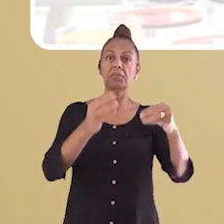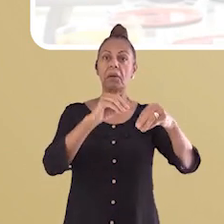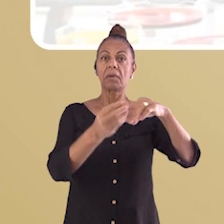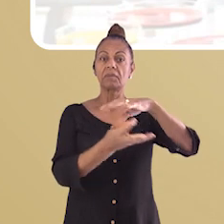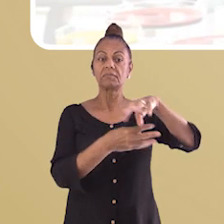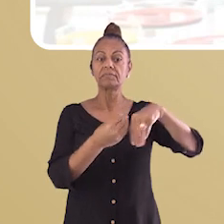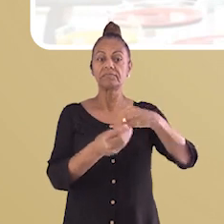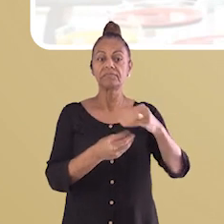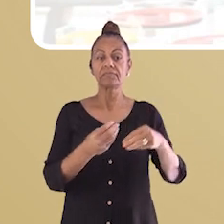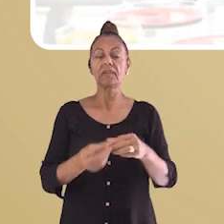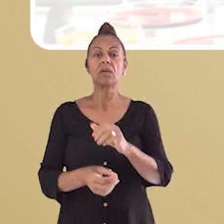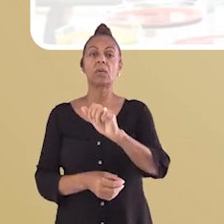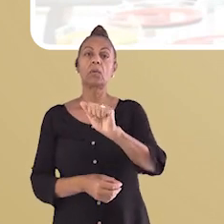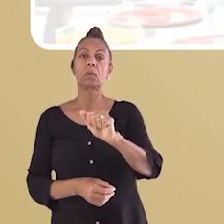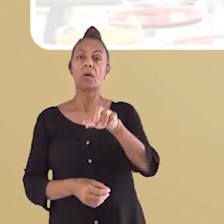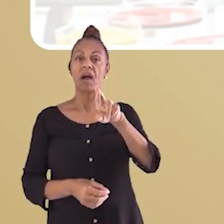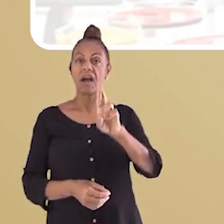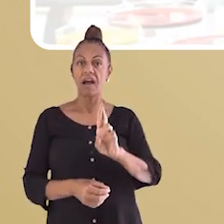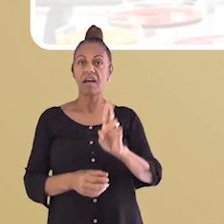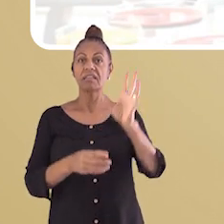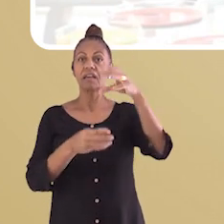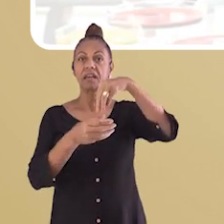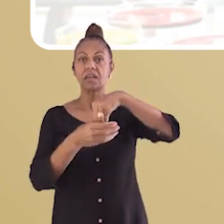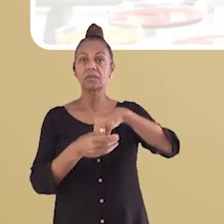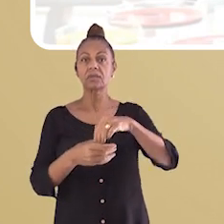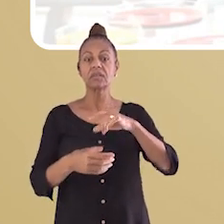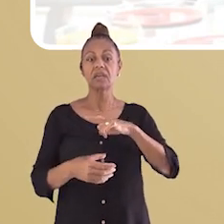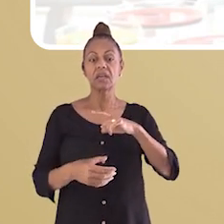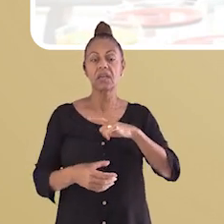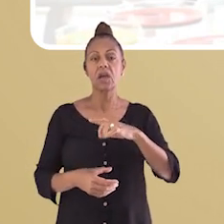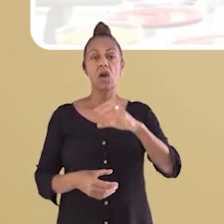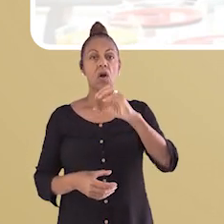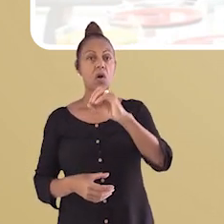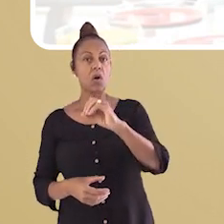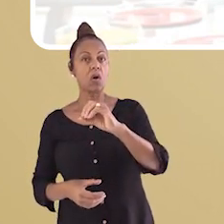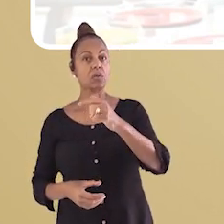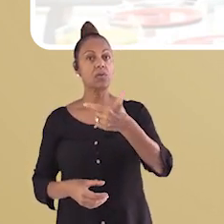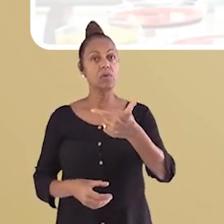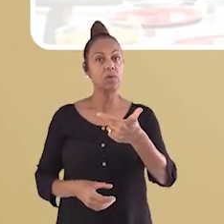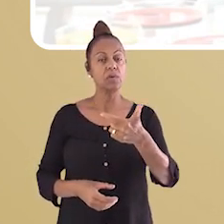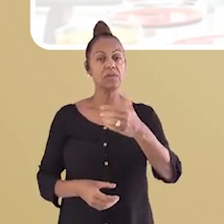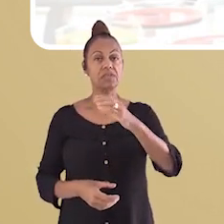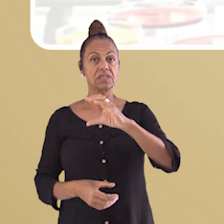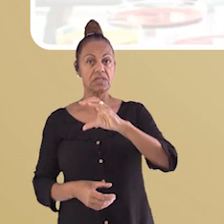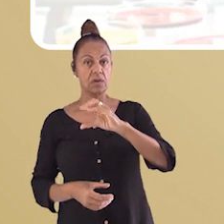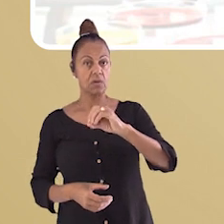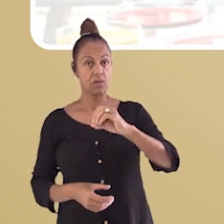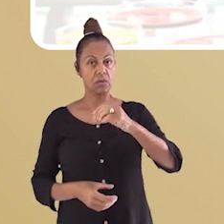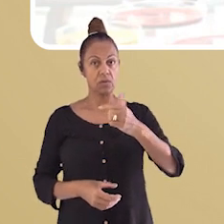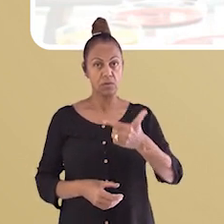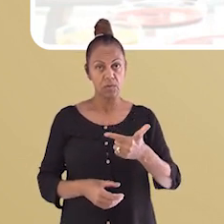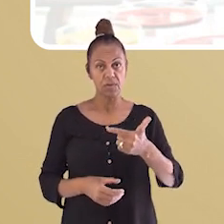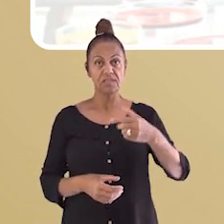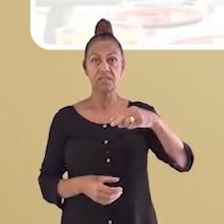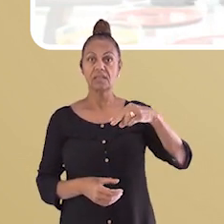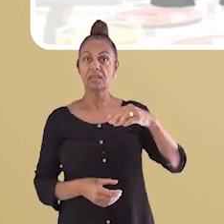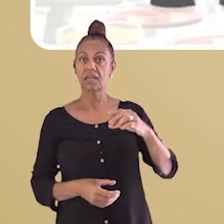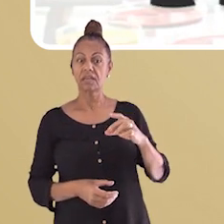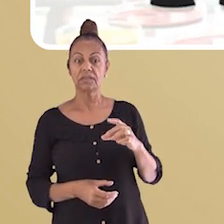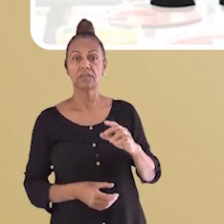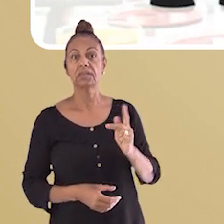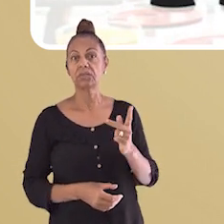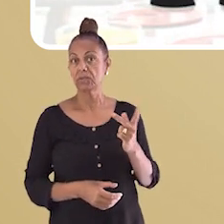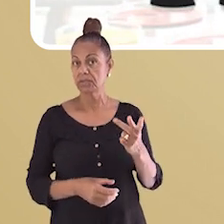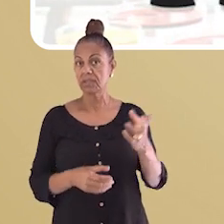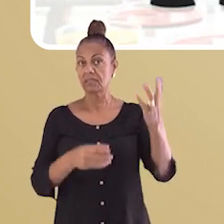O atmosférico é o exemplo de uma mistura, pois é formado por várias substâncias, como o gás oxigênio, gás carbônico e gás nitrogênio. Um exemplo de